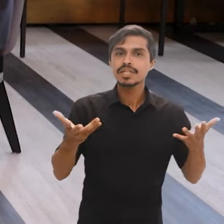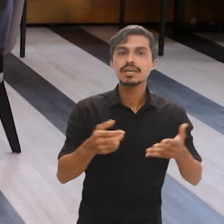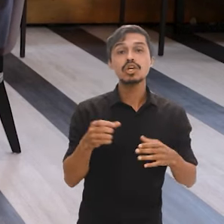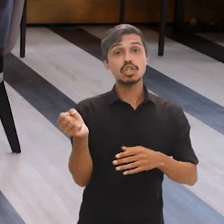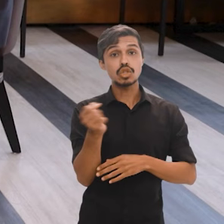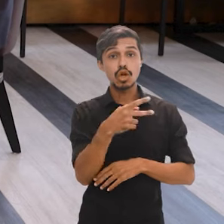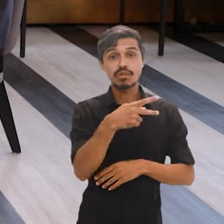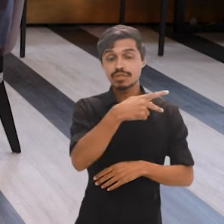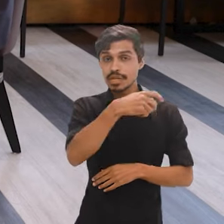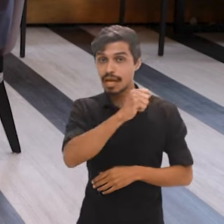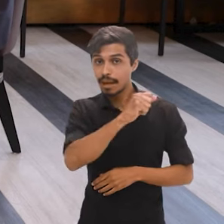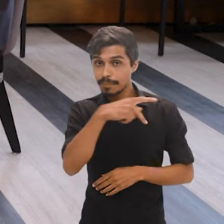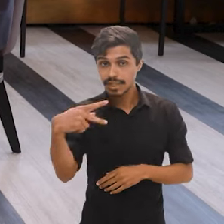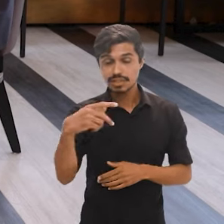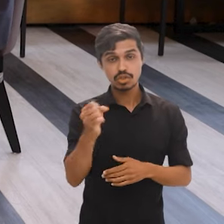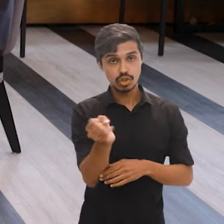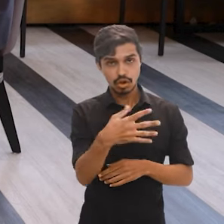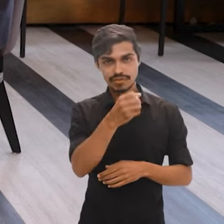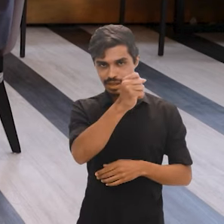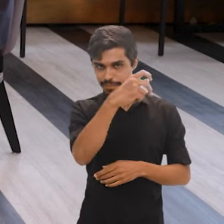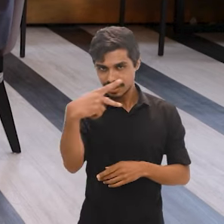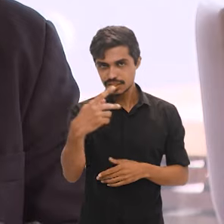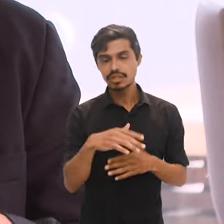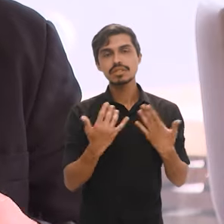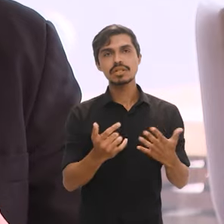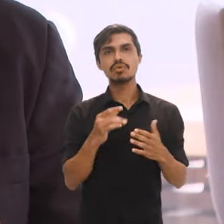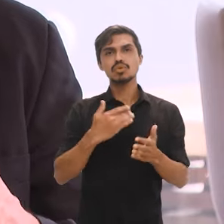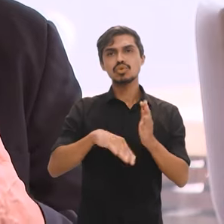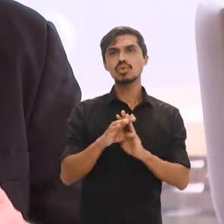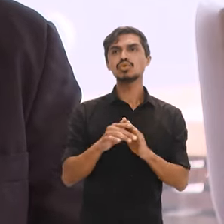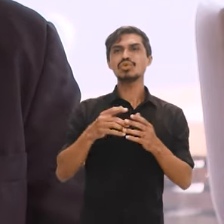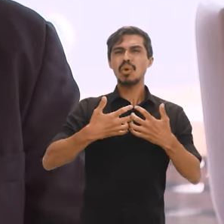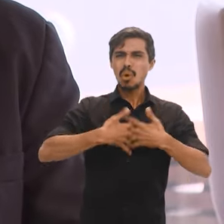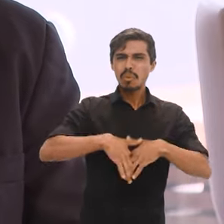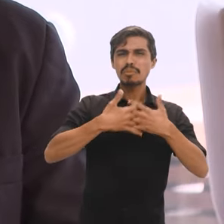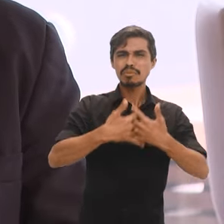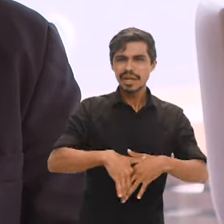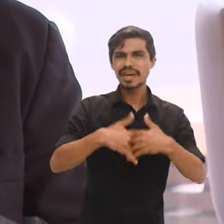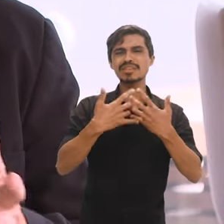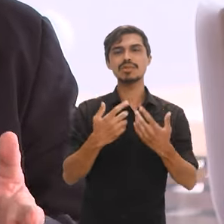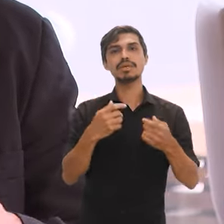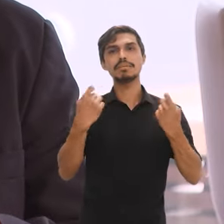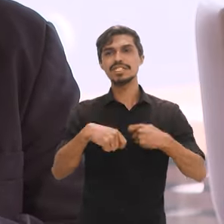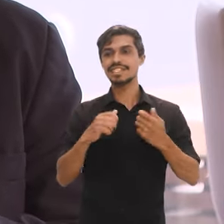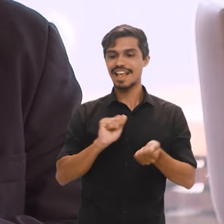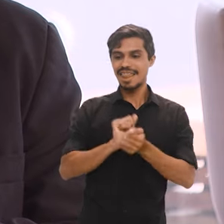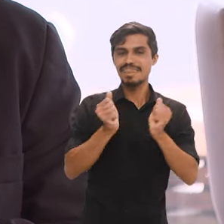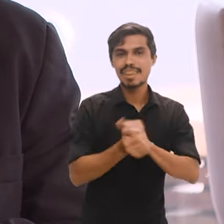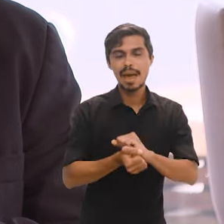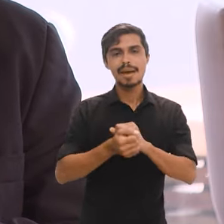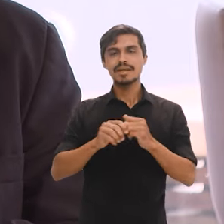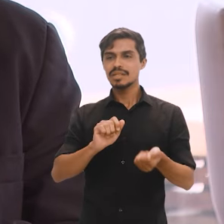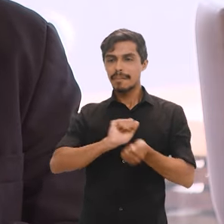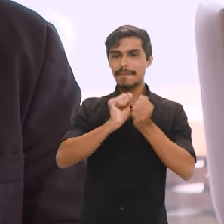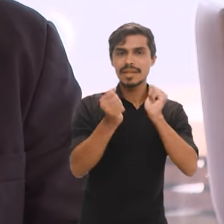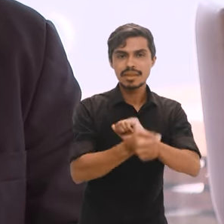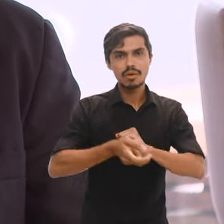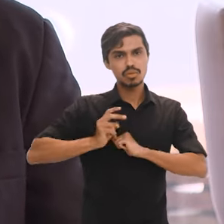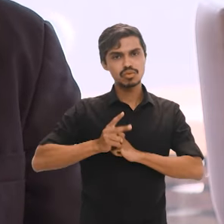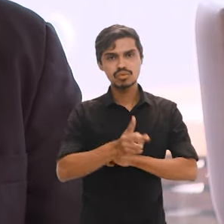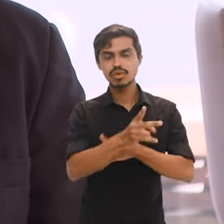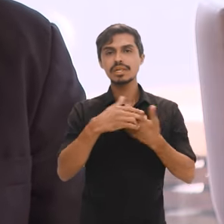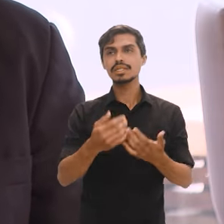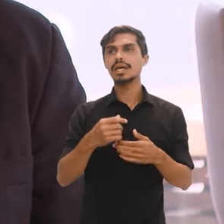novos aplicativos, isso tudo vai tornando a vida mais complexa e exige uma continuidade em termos de adaptação, de preparação, formação,